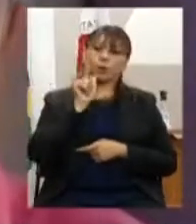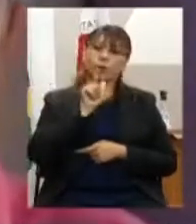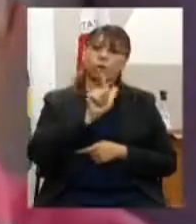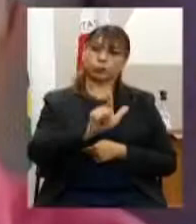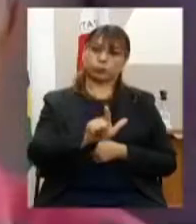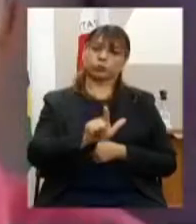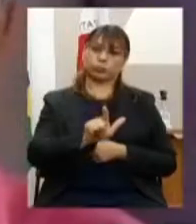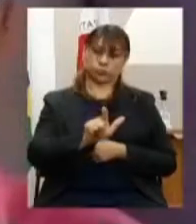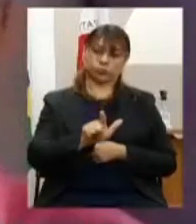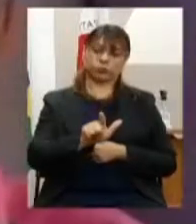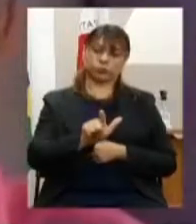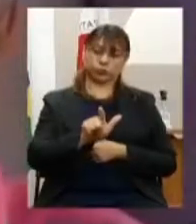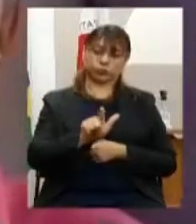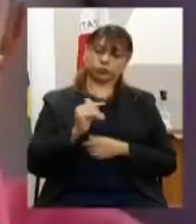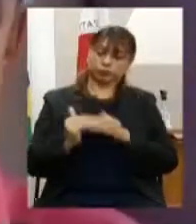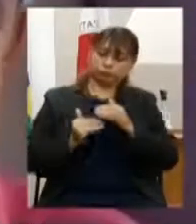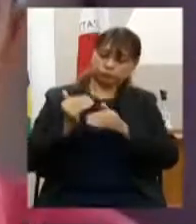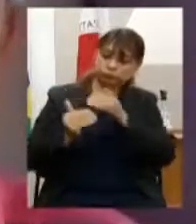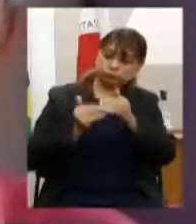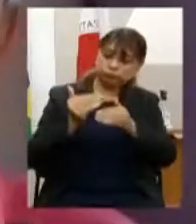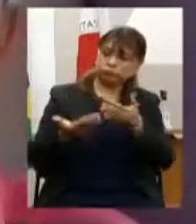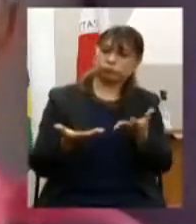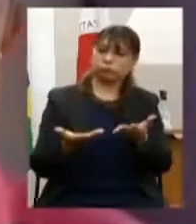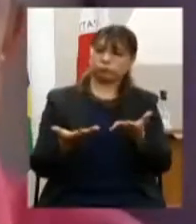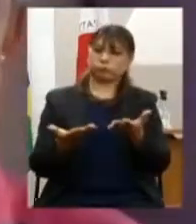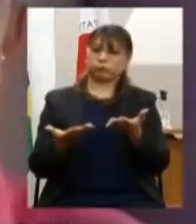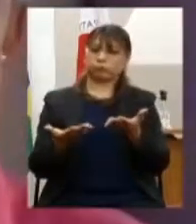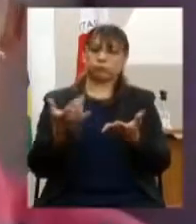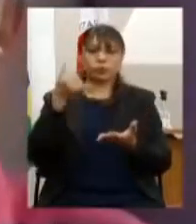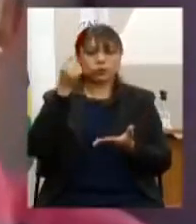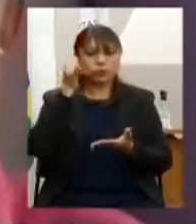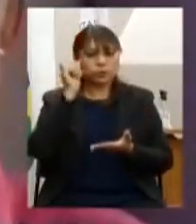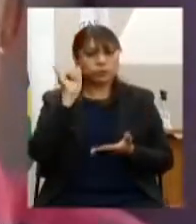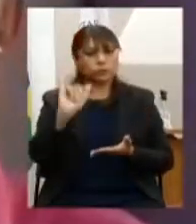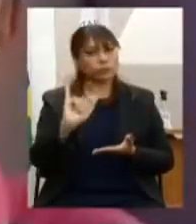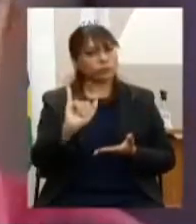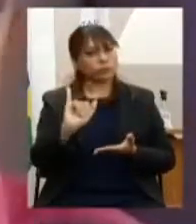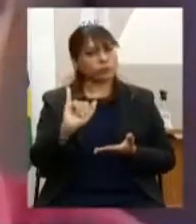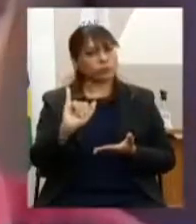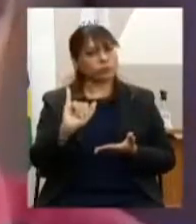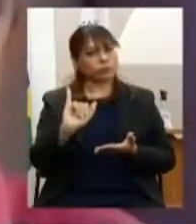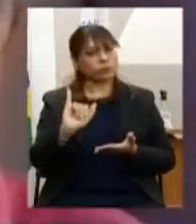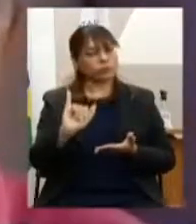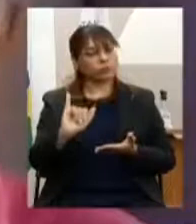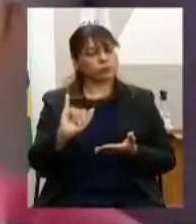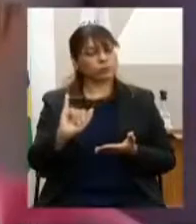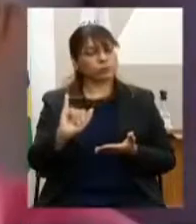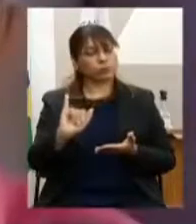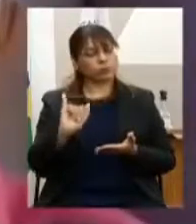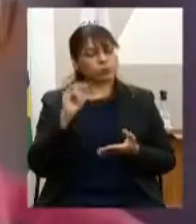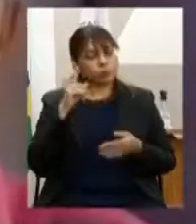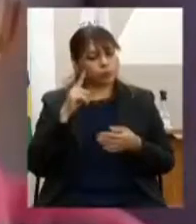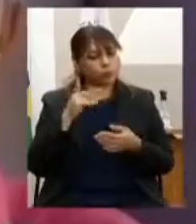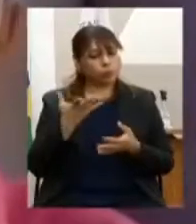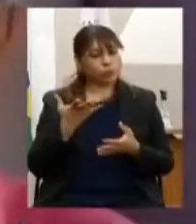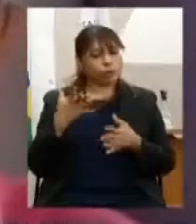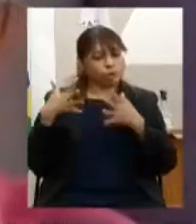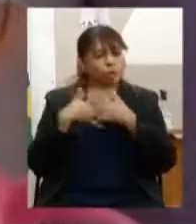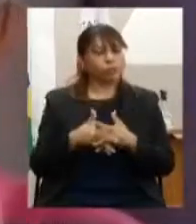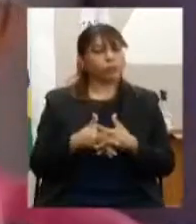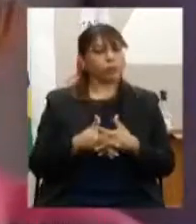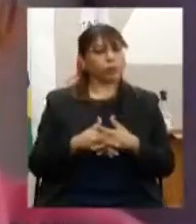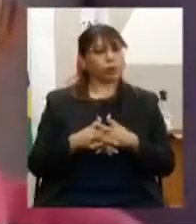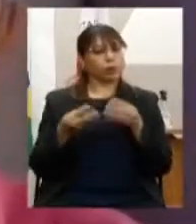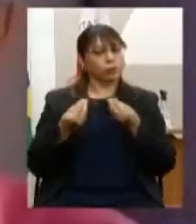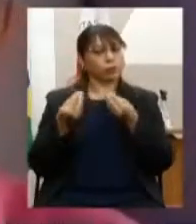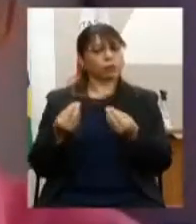um bom andamento e não violação de direitos das pessoas com deficiência, da pessoa idosa, da